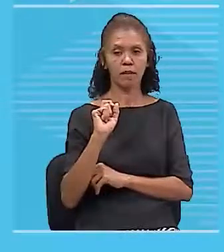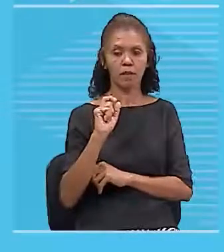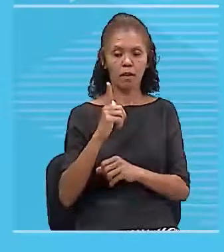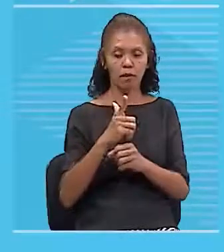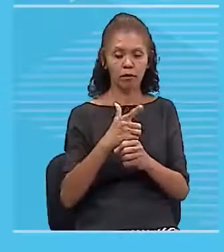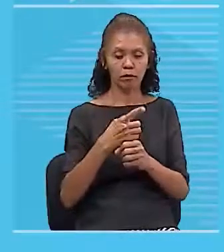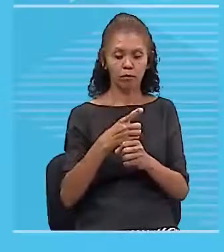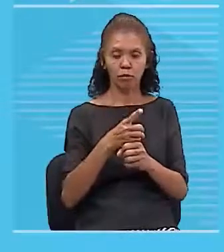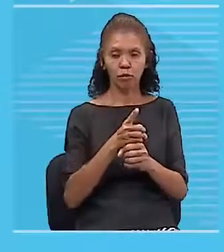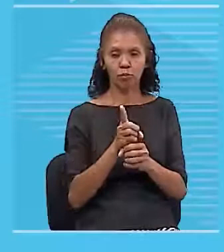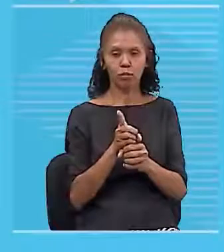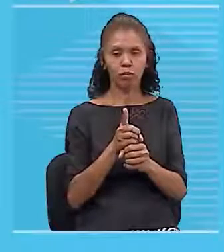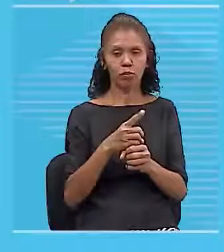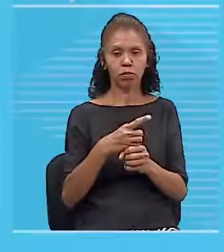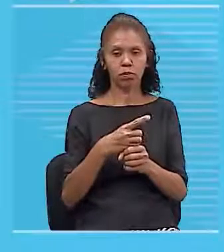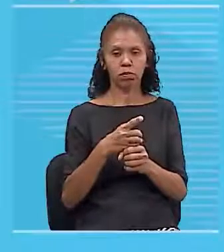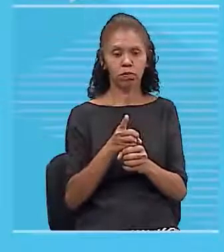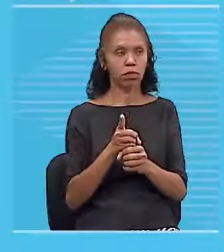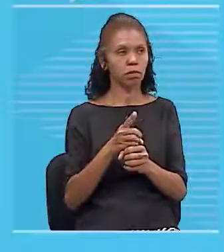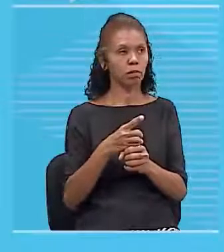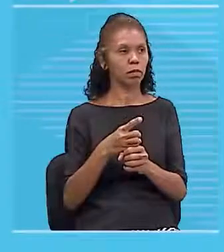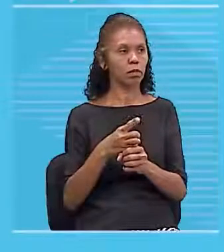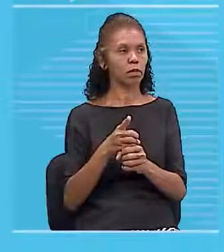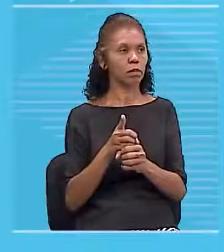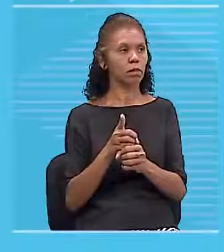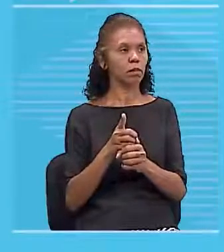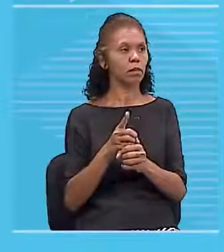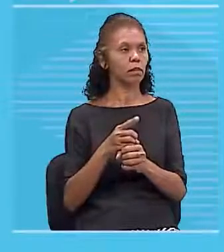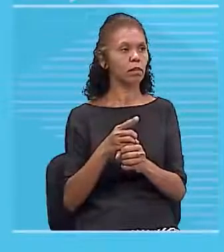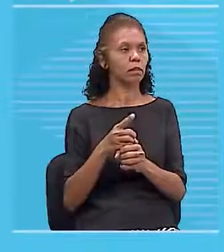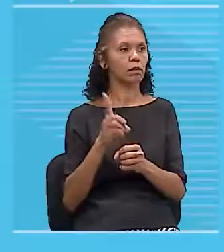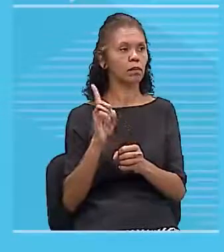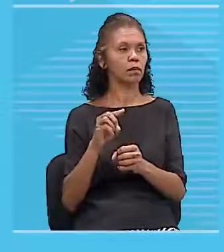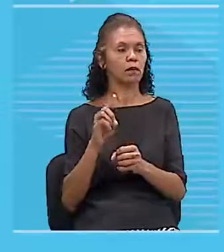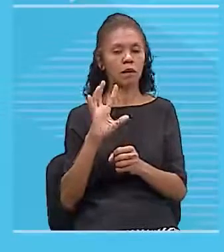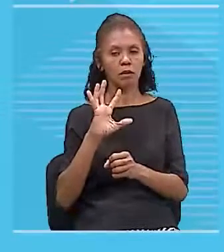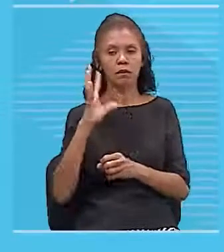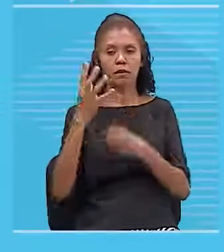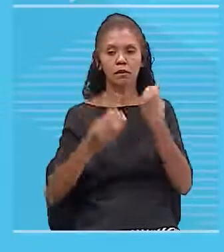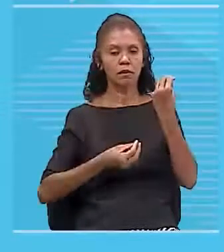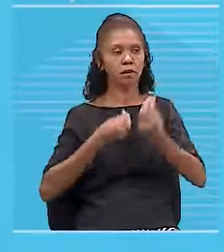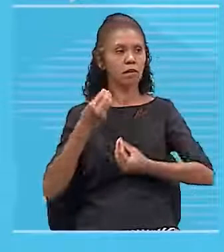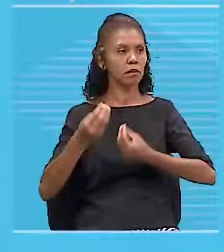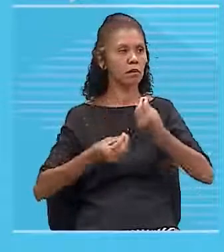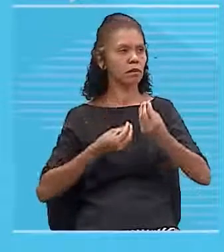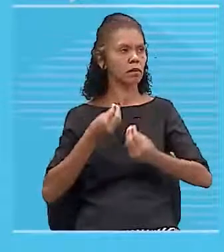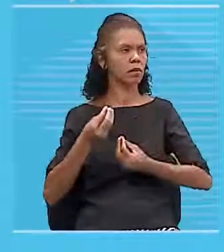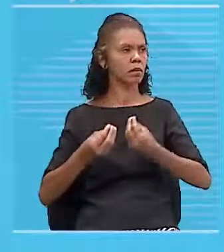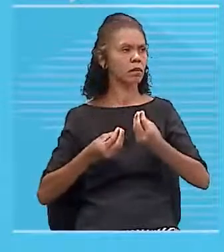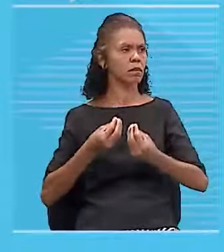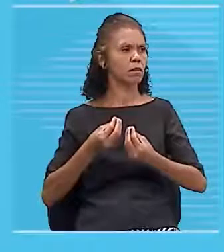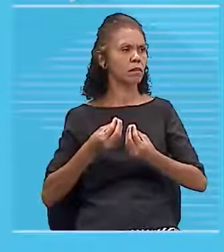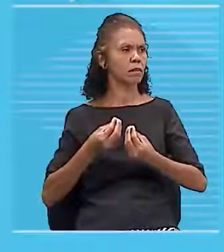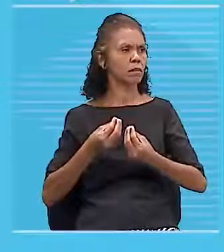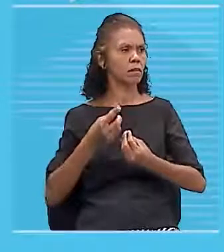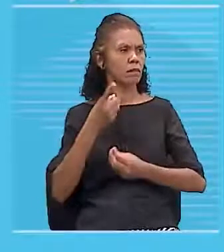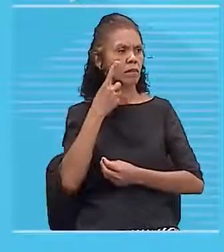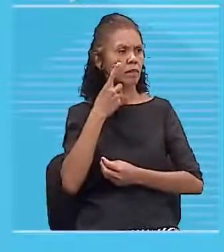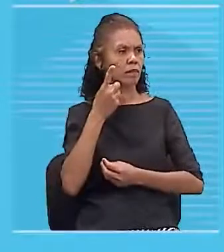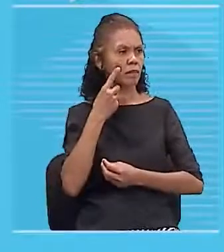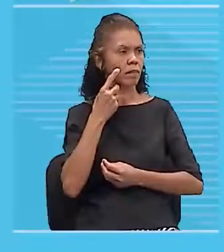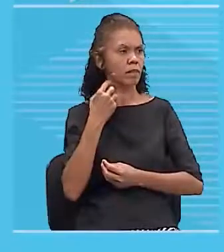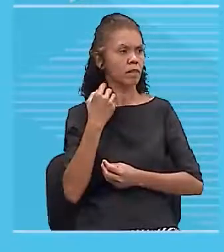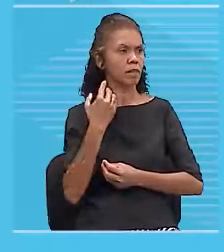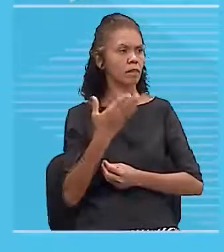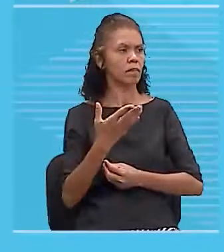a agulha de uma bússola. Professor, como é que isso acontecia? Quando o circuito